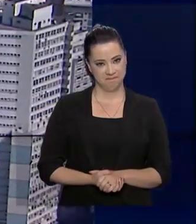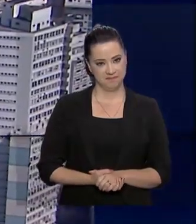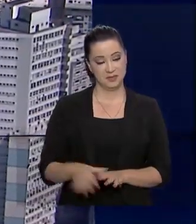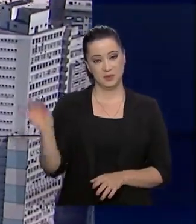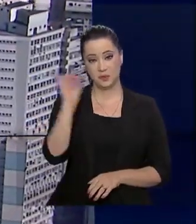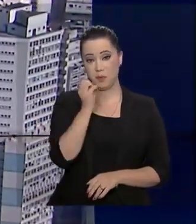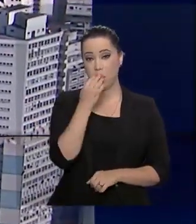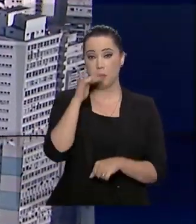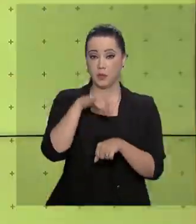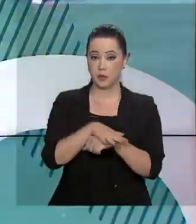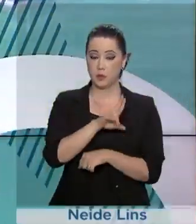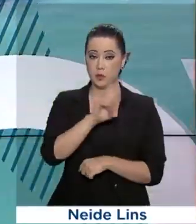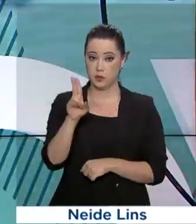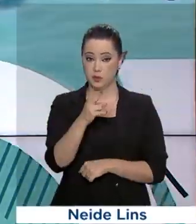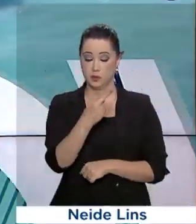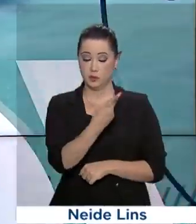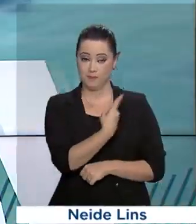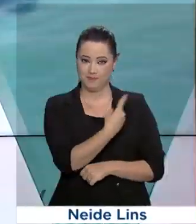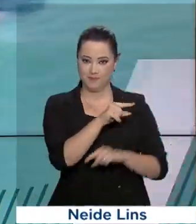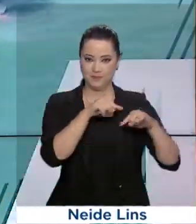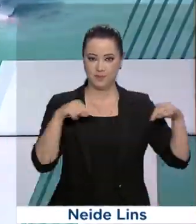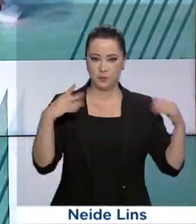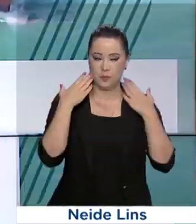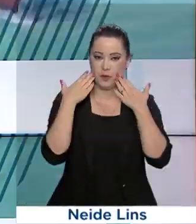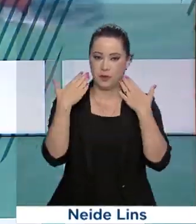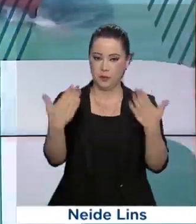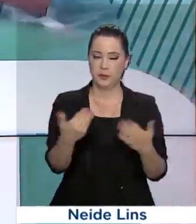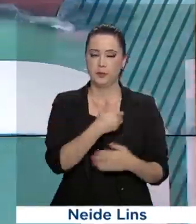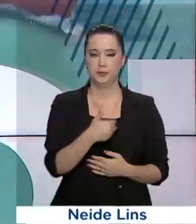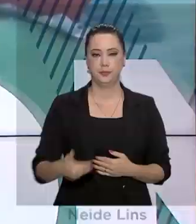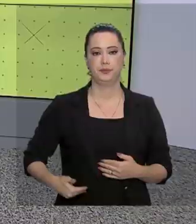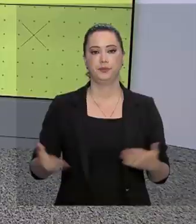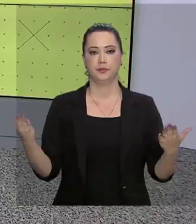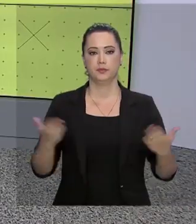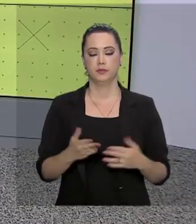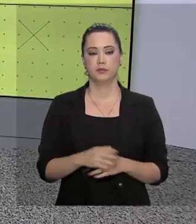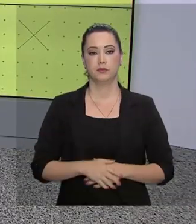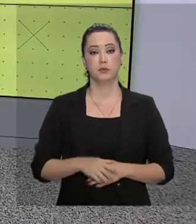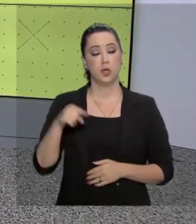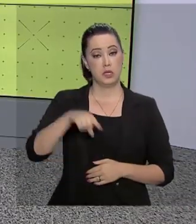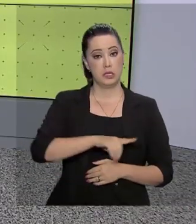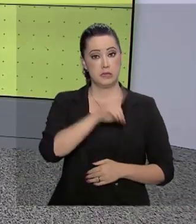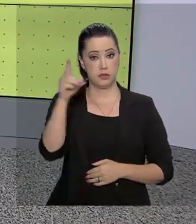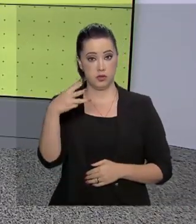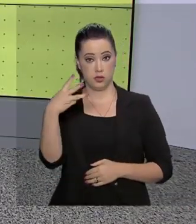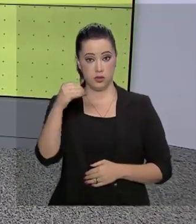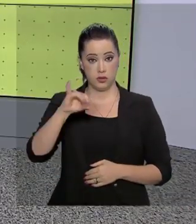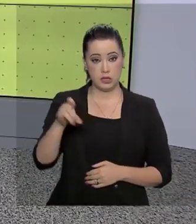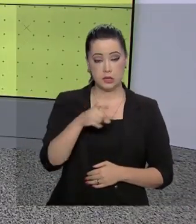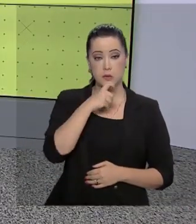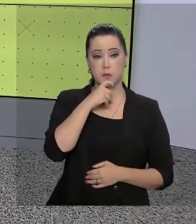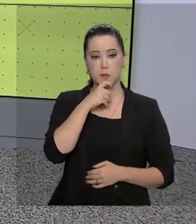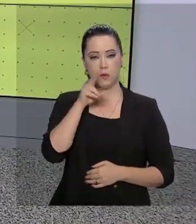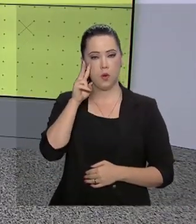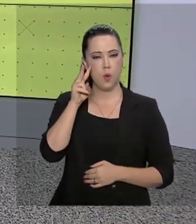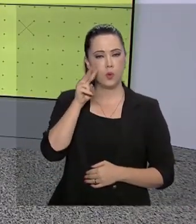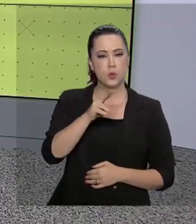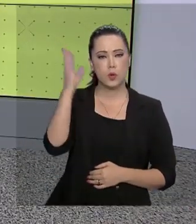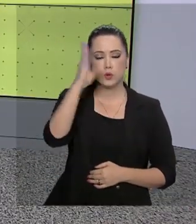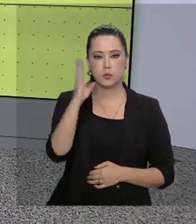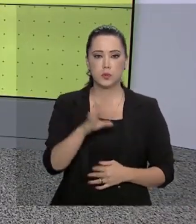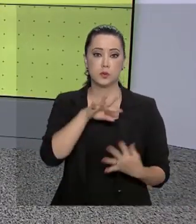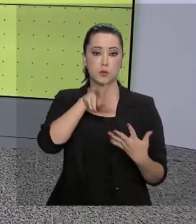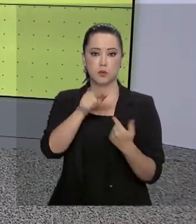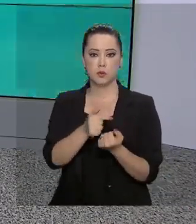Olá, boa noite, eu sou Lilian Reis e já está no ar o Governo Agora. Neste dia 30 de julho, os olhos do